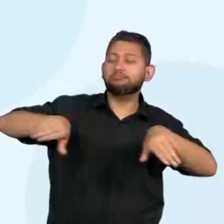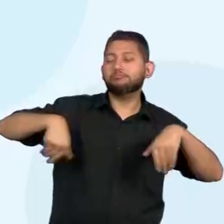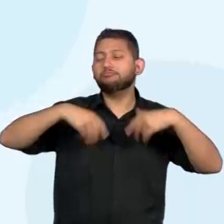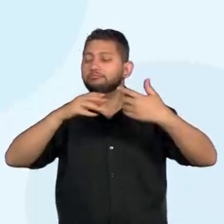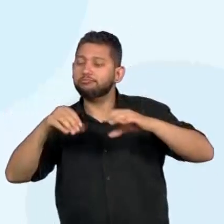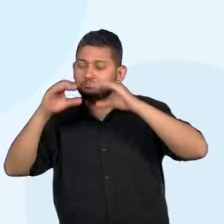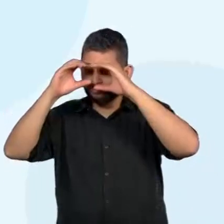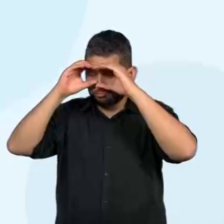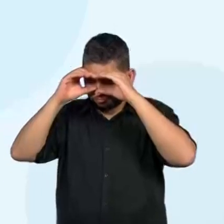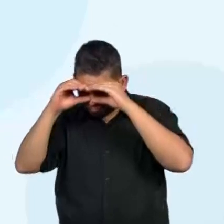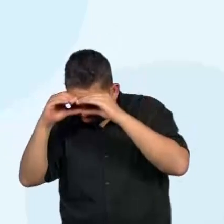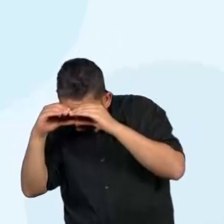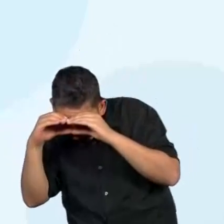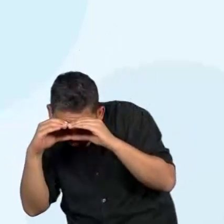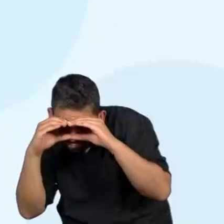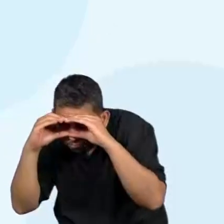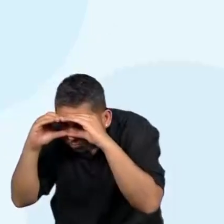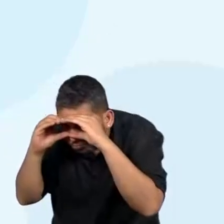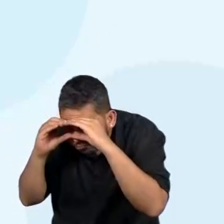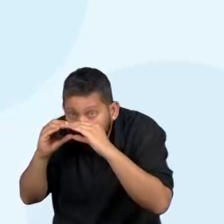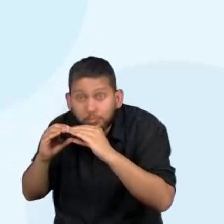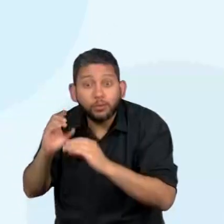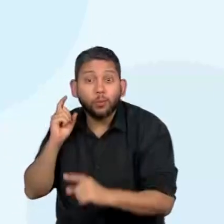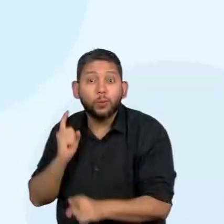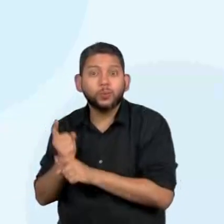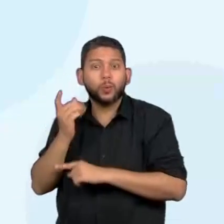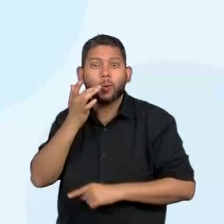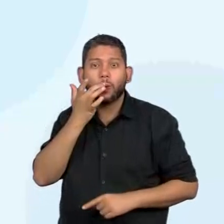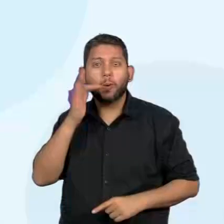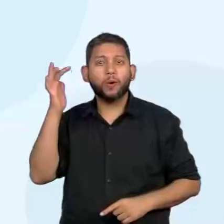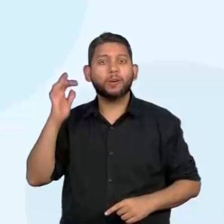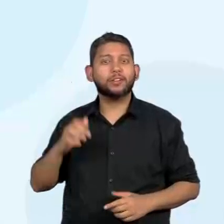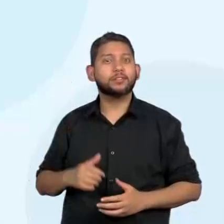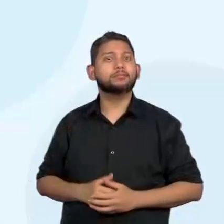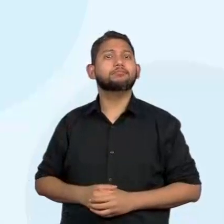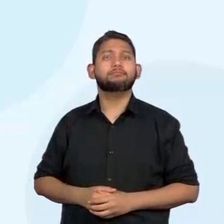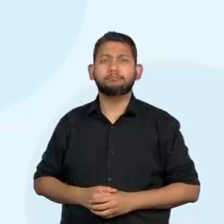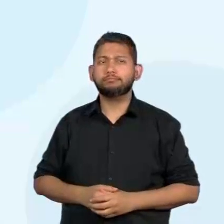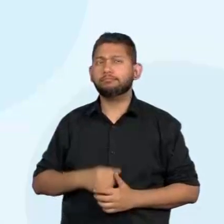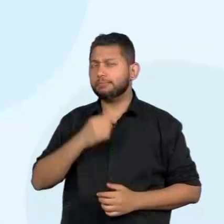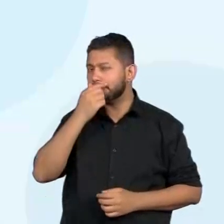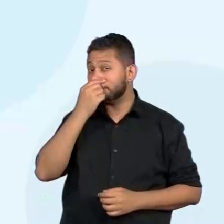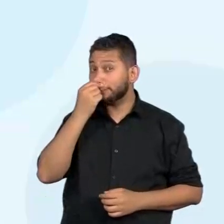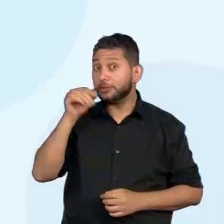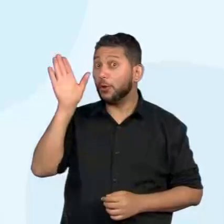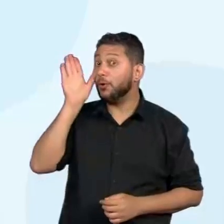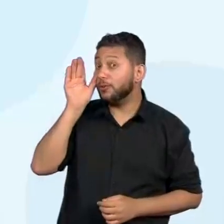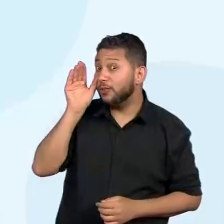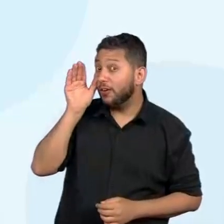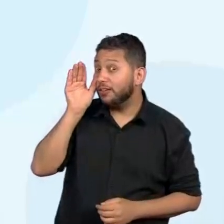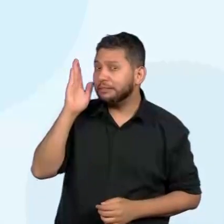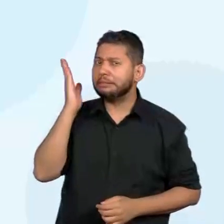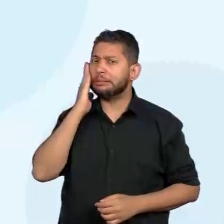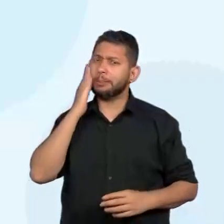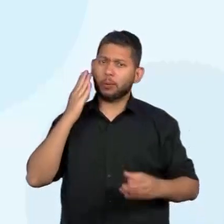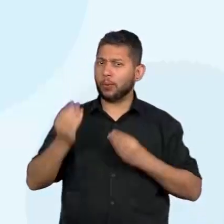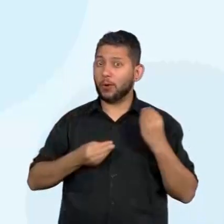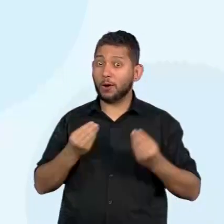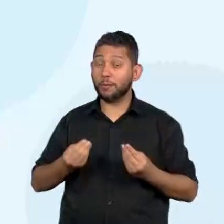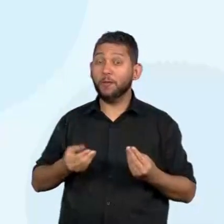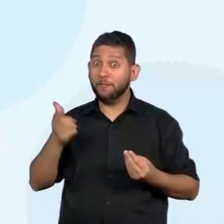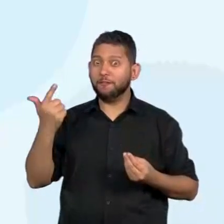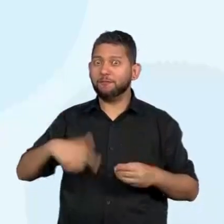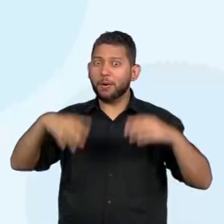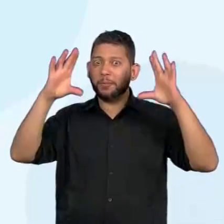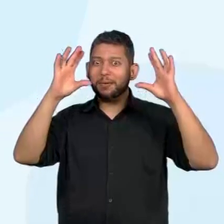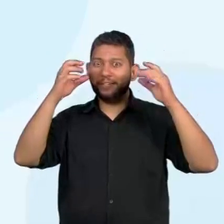quando os bárbaros invadiram o Império Romano. Hum, ficou curiosa para saber mais sobre isso, professora? Fiquei, vamos ler a notícia?